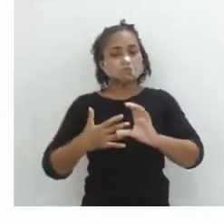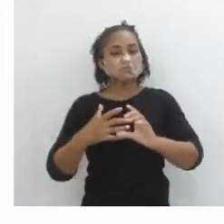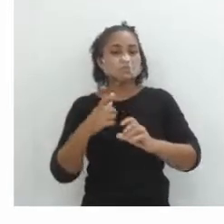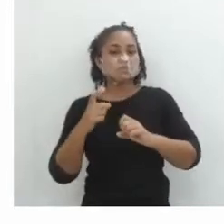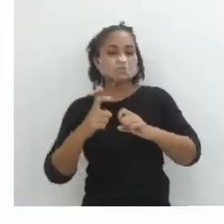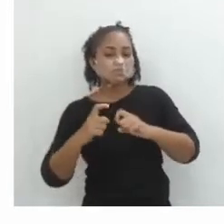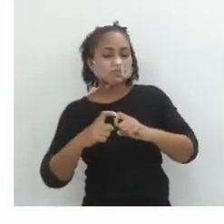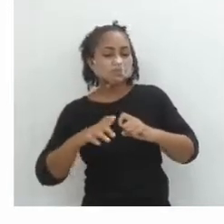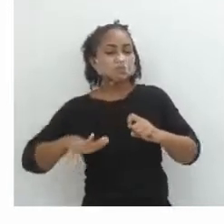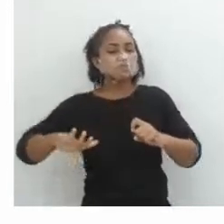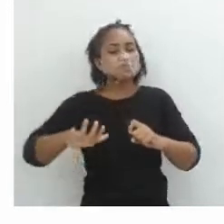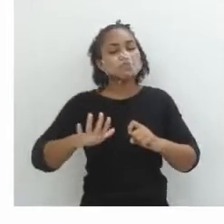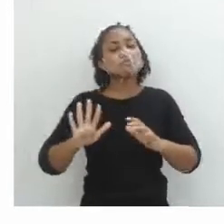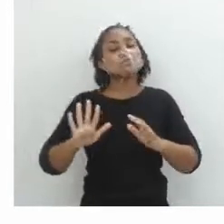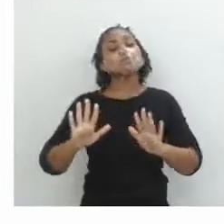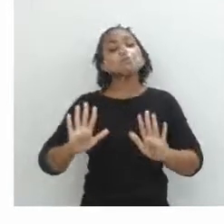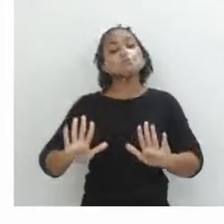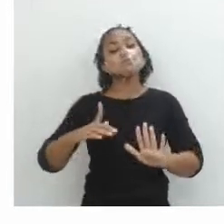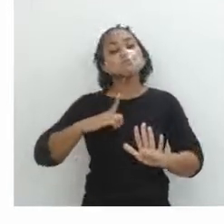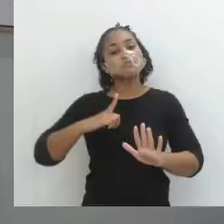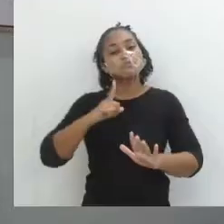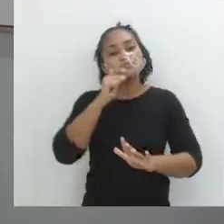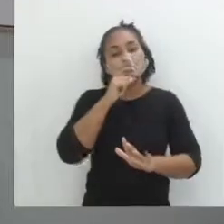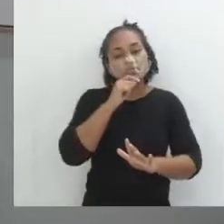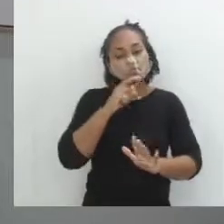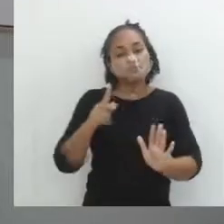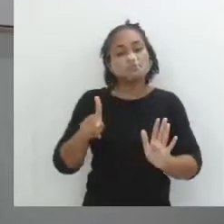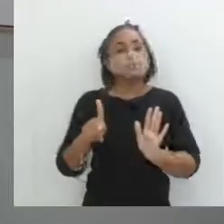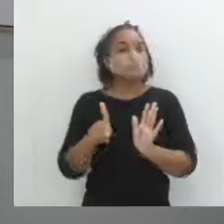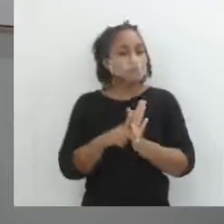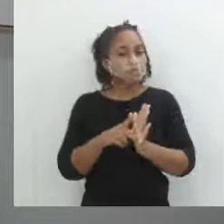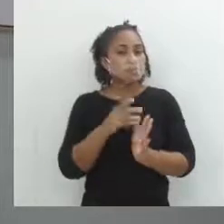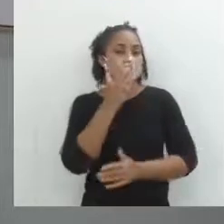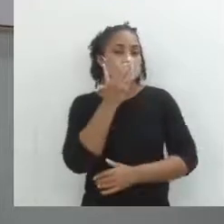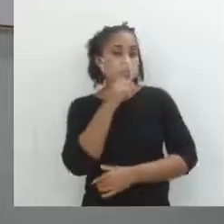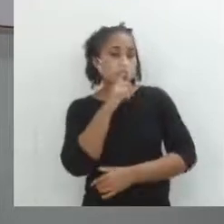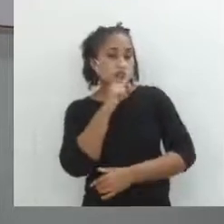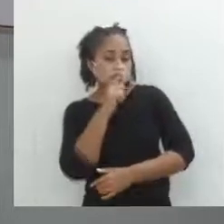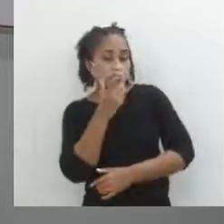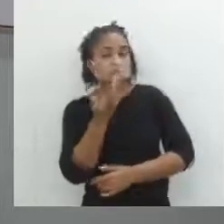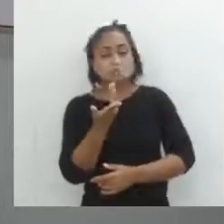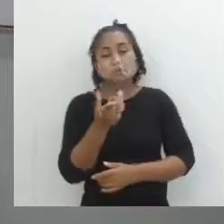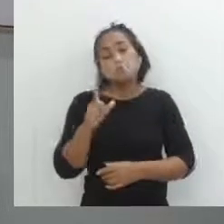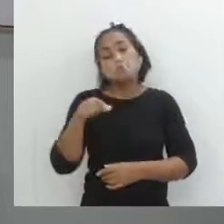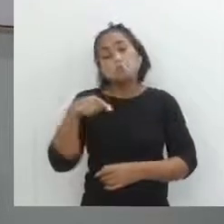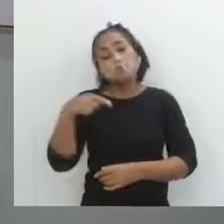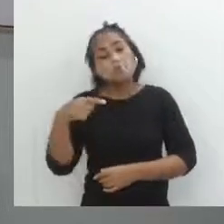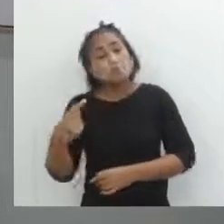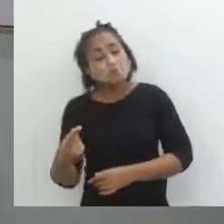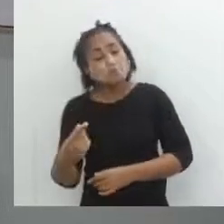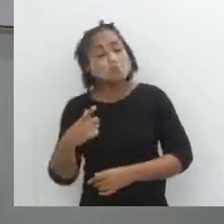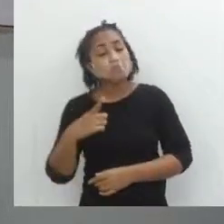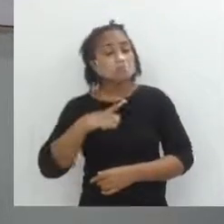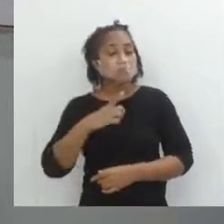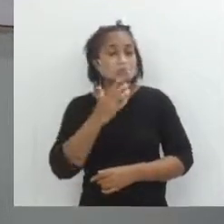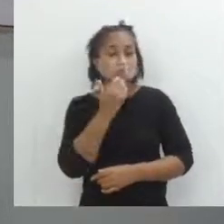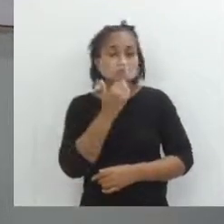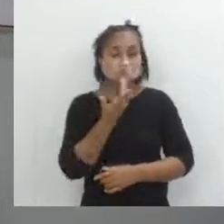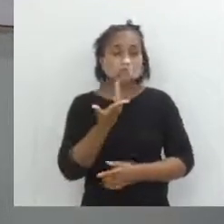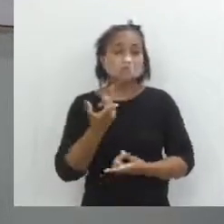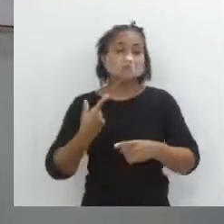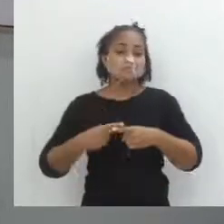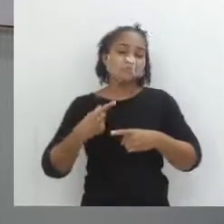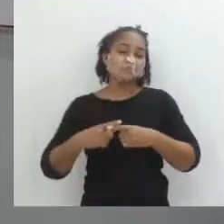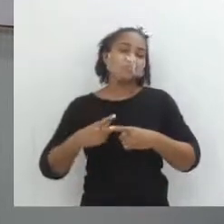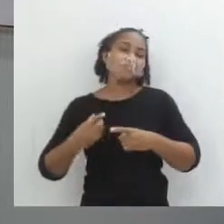Então a gente vai entender que existe água propriamente para consumo e água que não é apropriado para consumo por causa